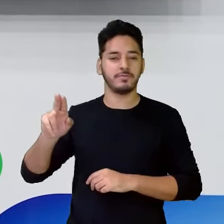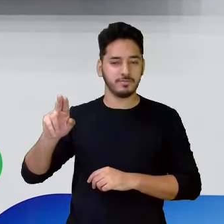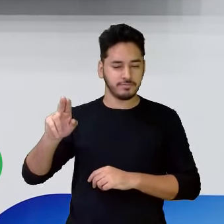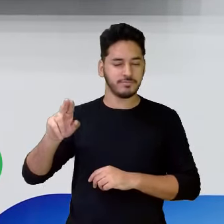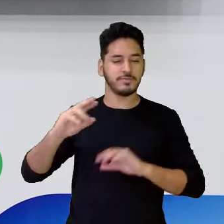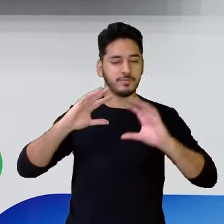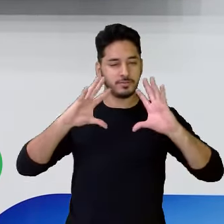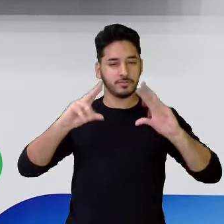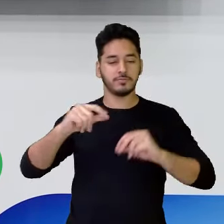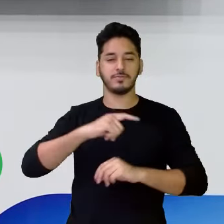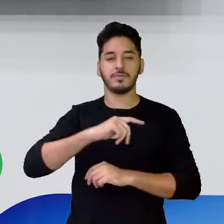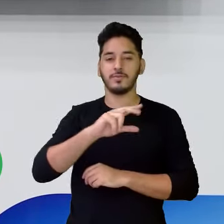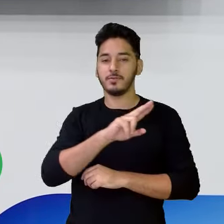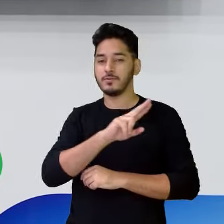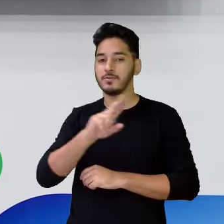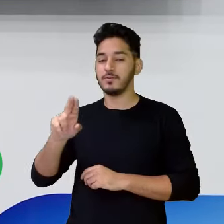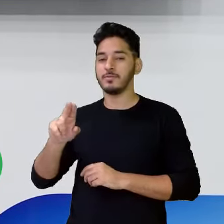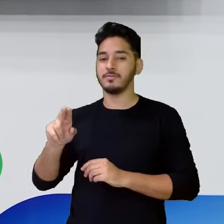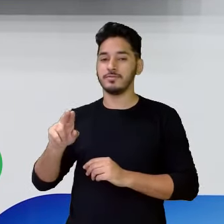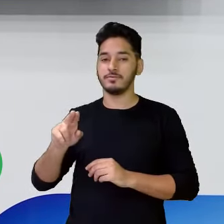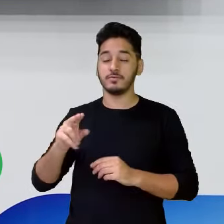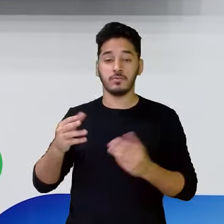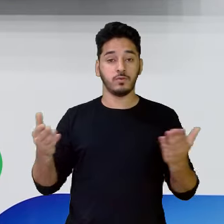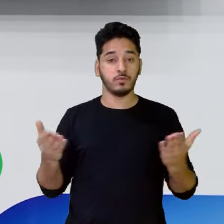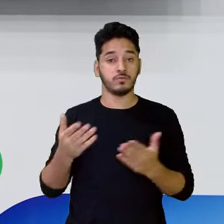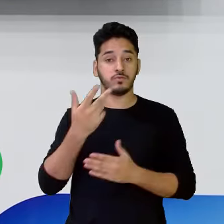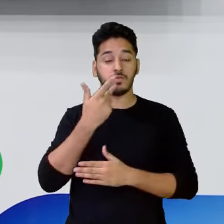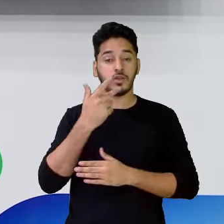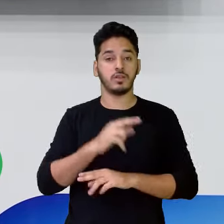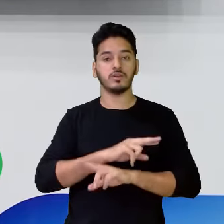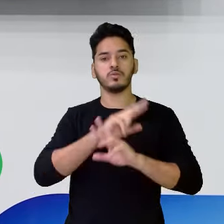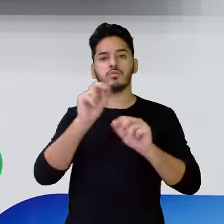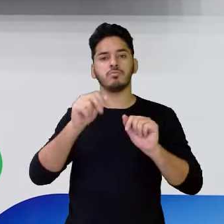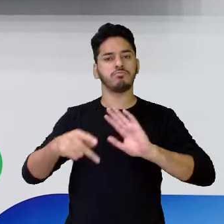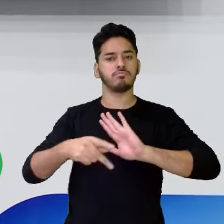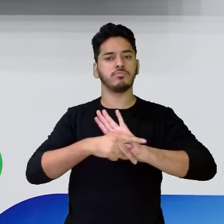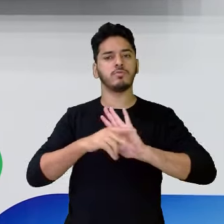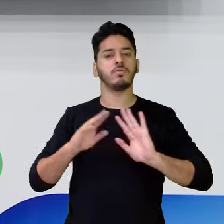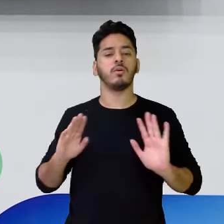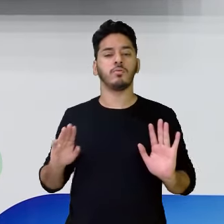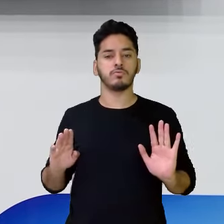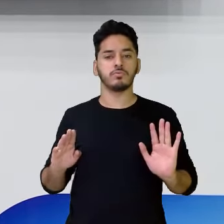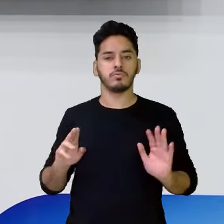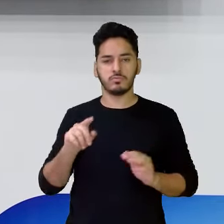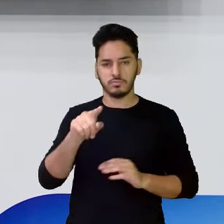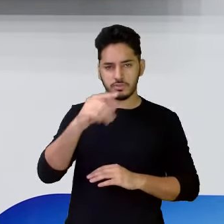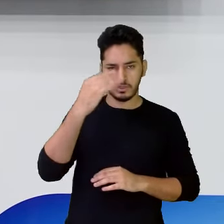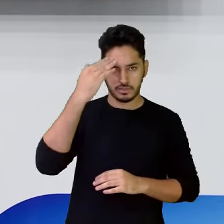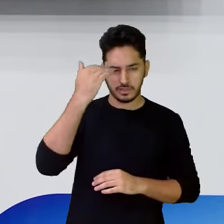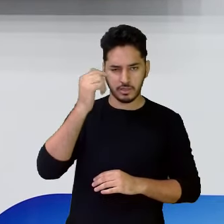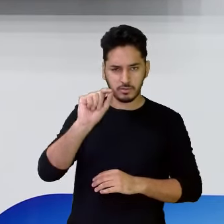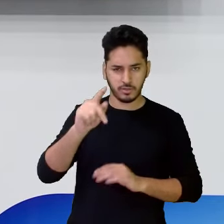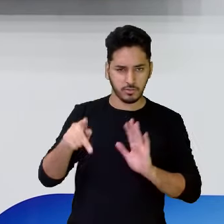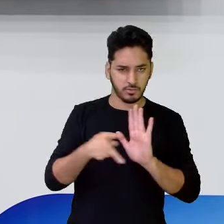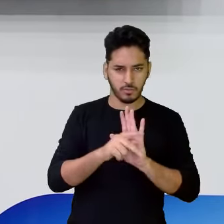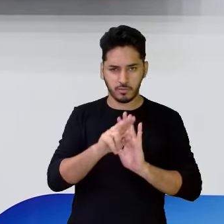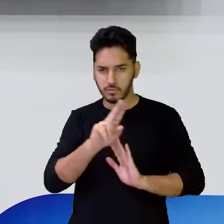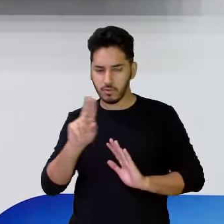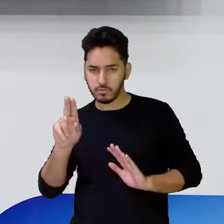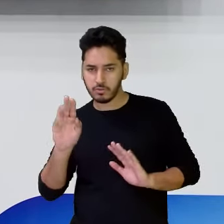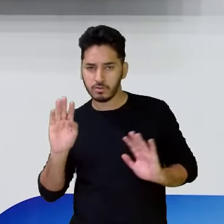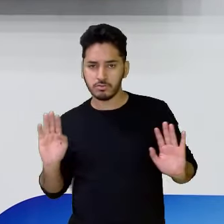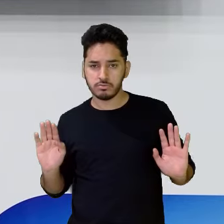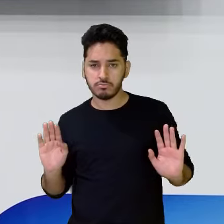aí que tudo tem um nome que são os substantivos, hoje vai falar dos nomes próprios. Você sabe o que são os nomes próprios, não é?